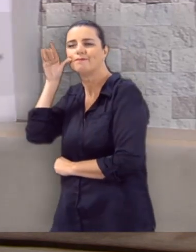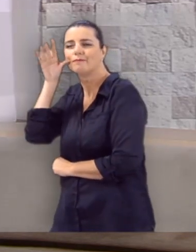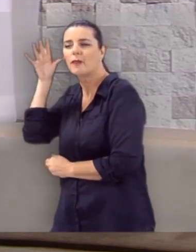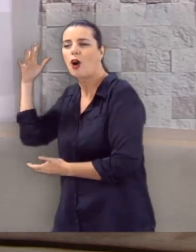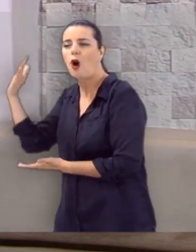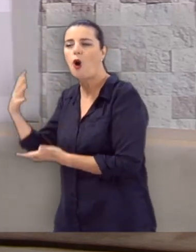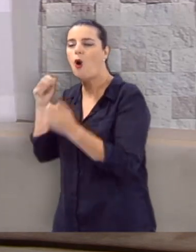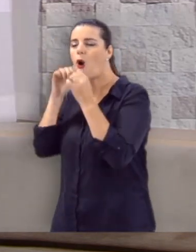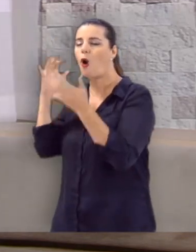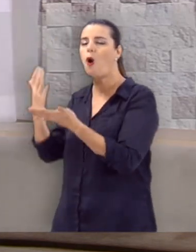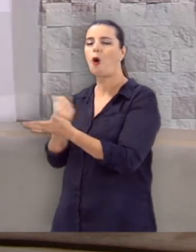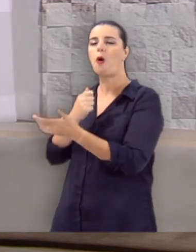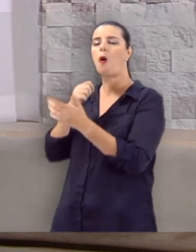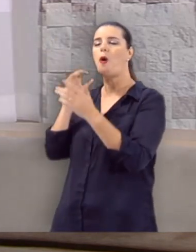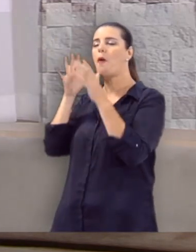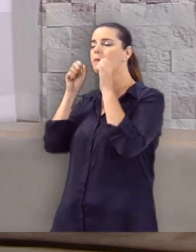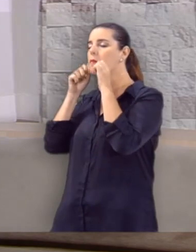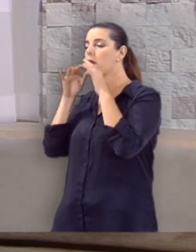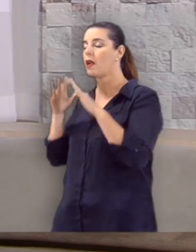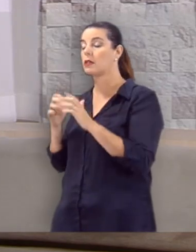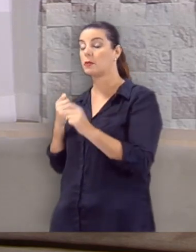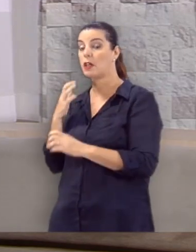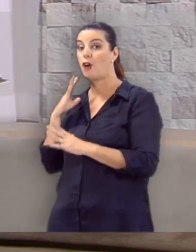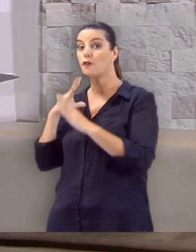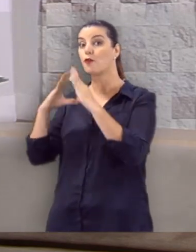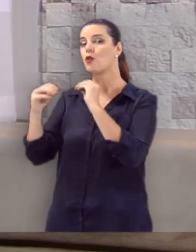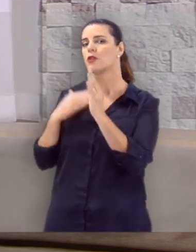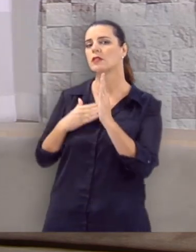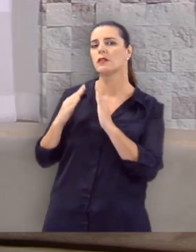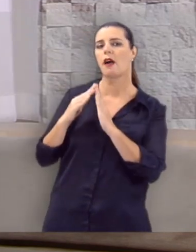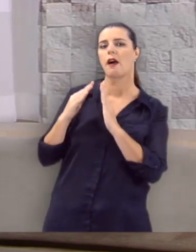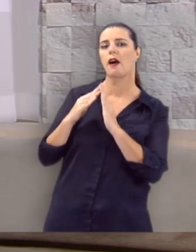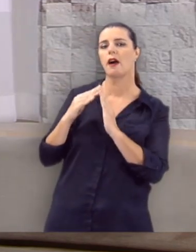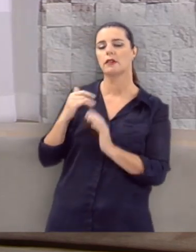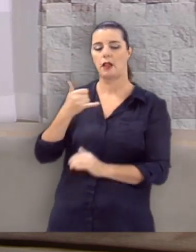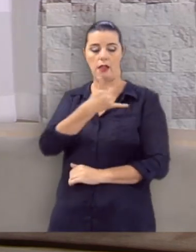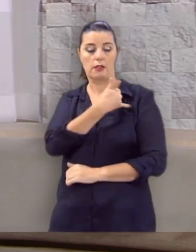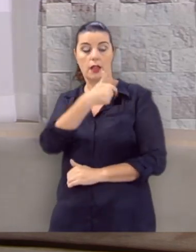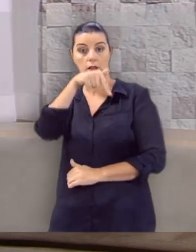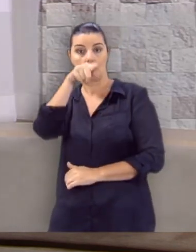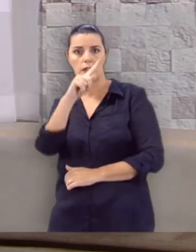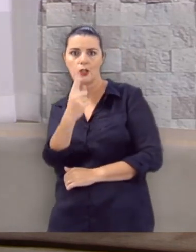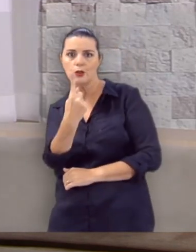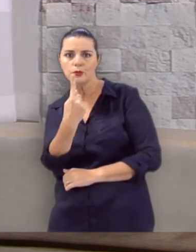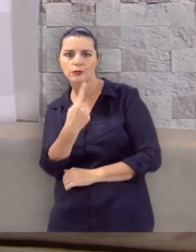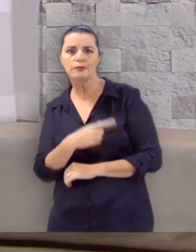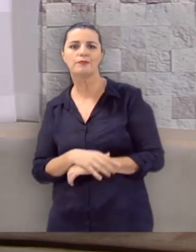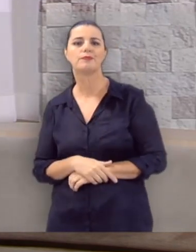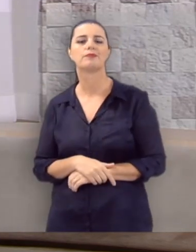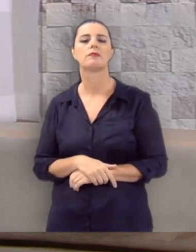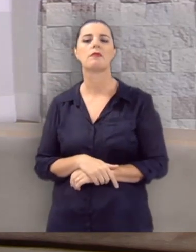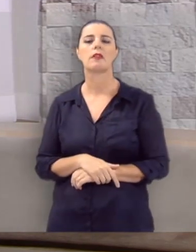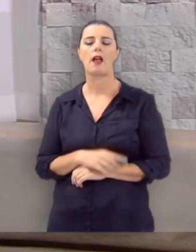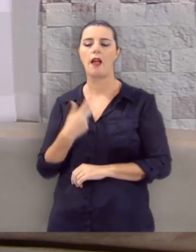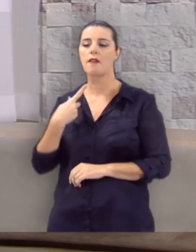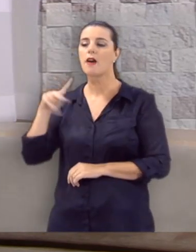astuciosamente rouba a bênção. E ele tem que fugir de casa. Com setenta e um anos de idade.